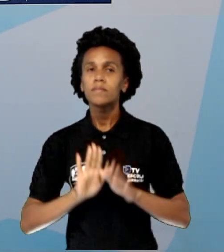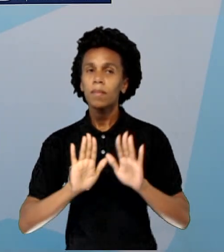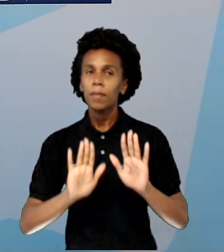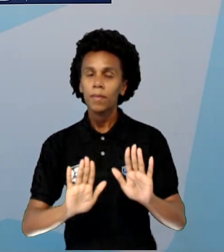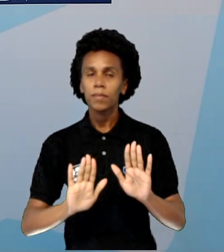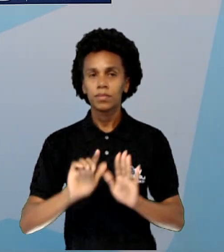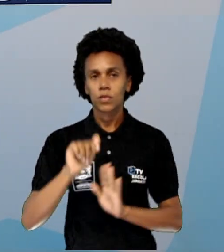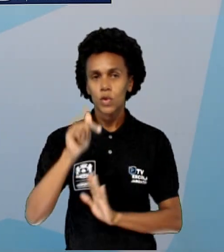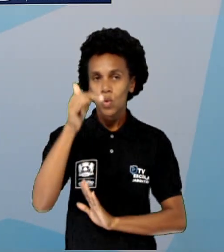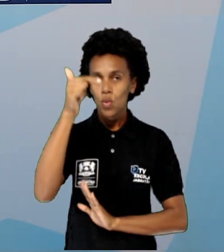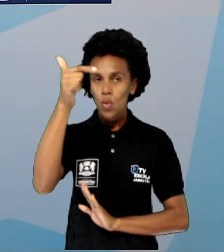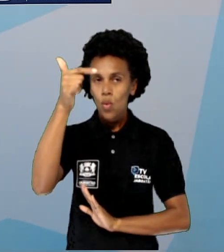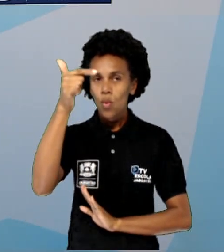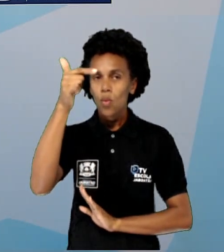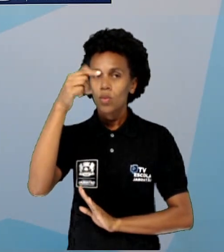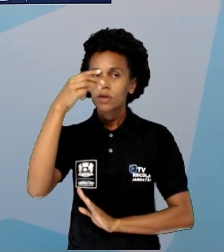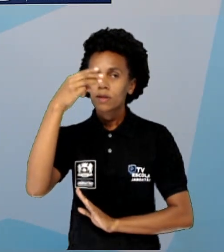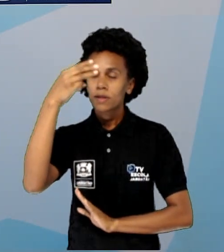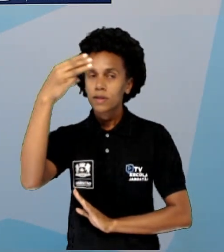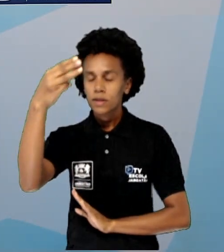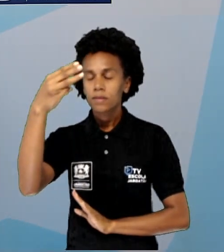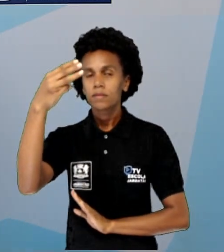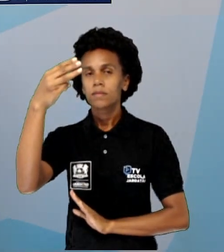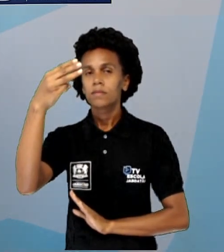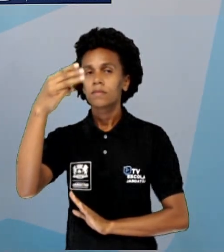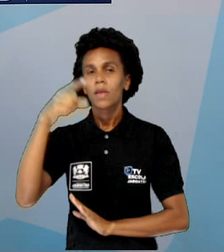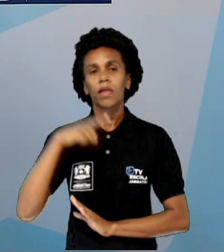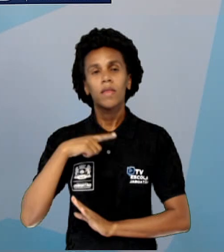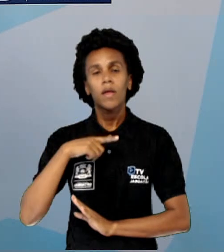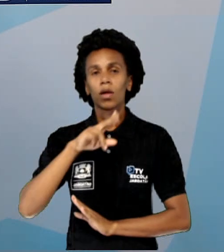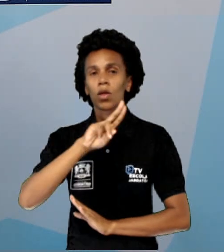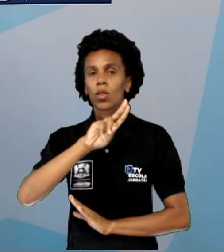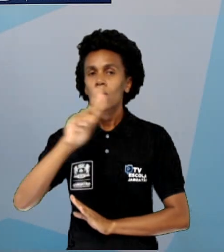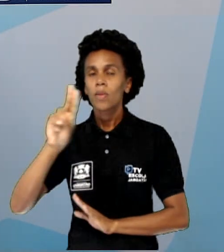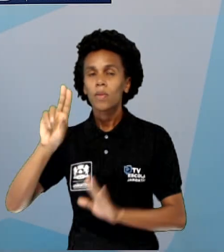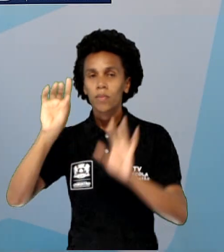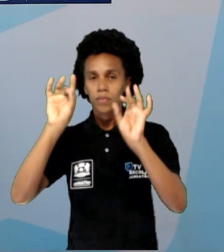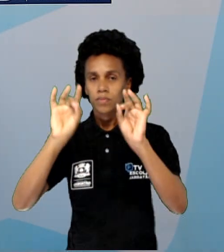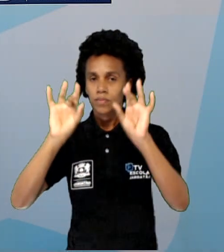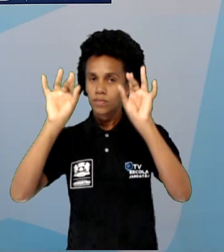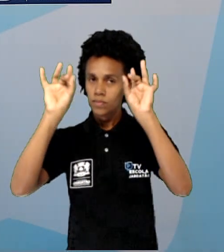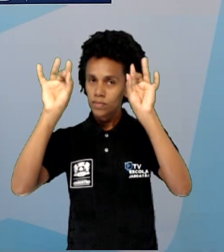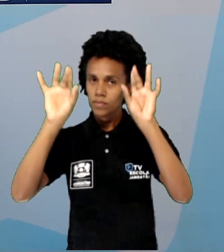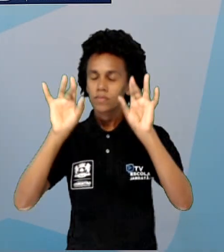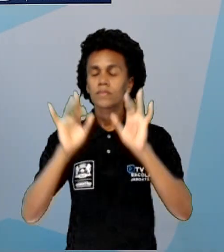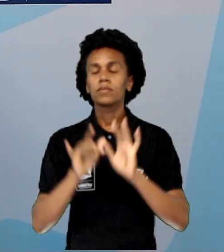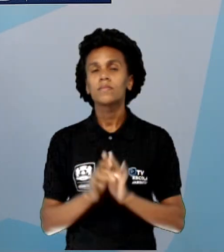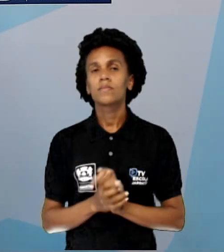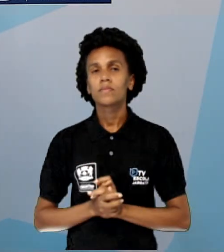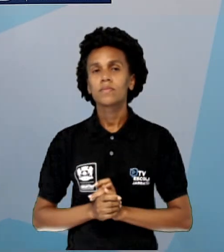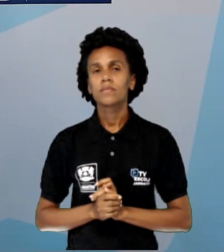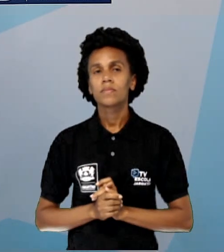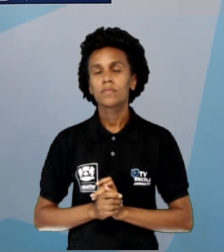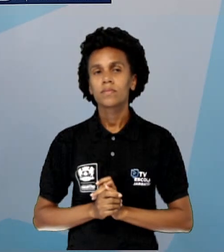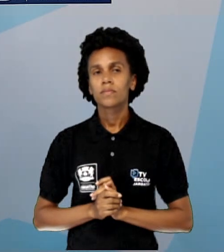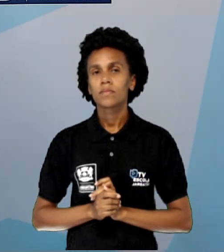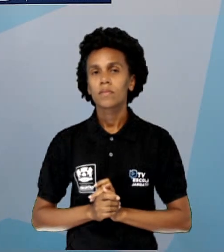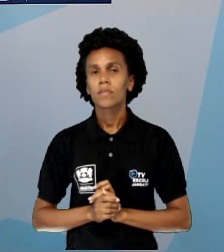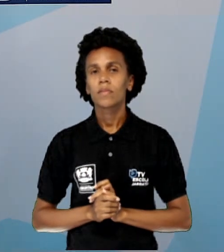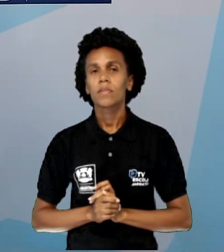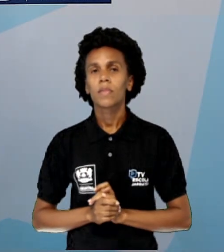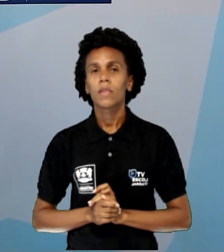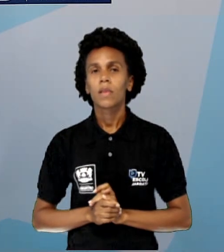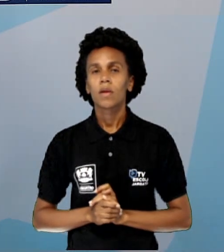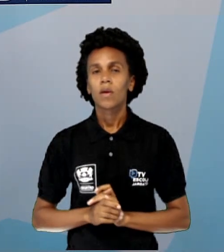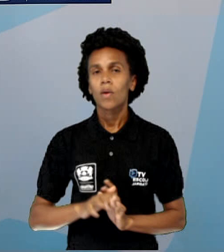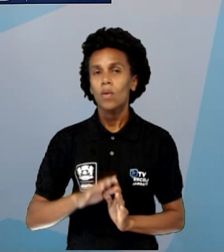o 3, quando estão aqui no expoente, eles têm um nomezinho especial para eles, tá? Então, gente pode trabalhar com 4 elevado